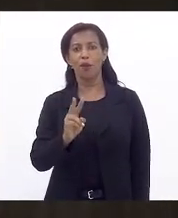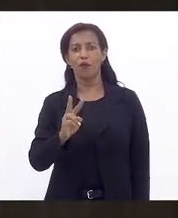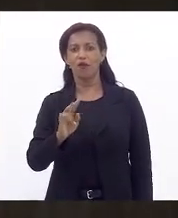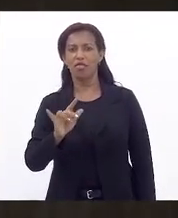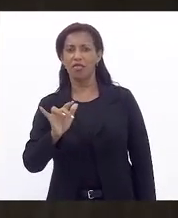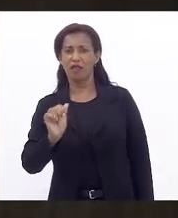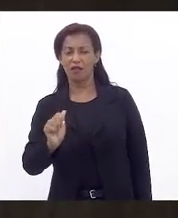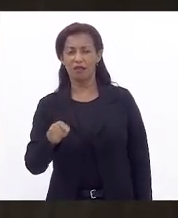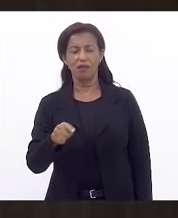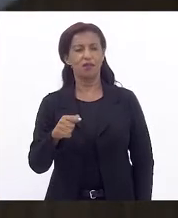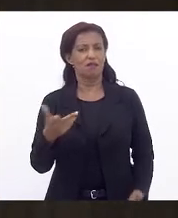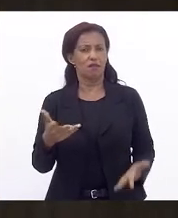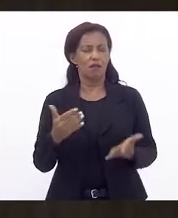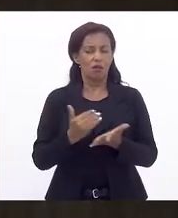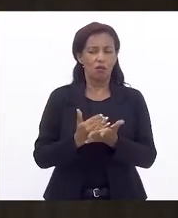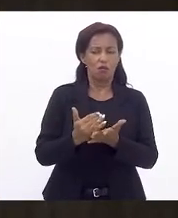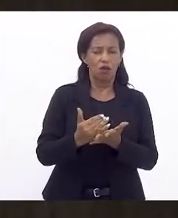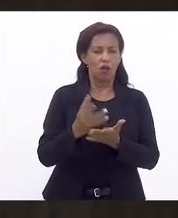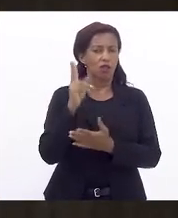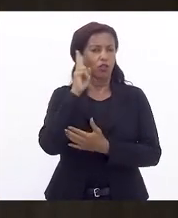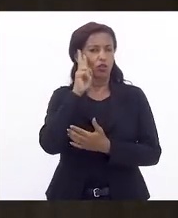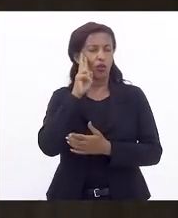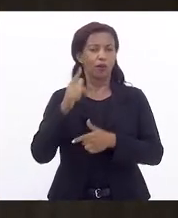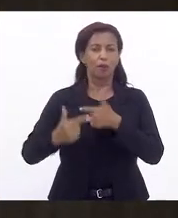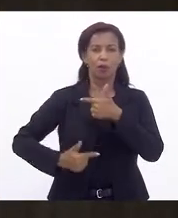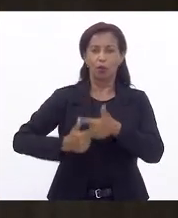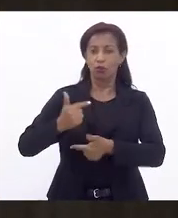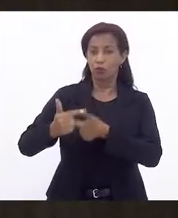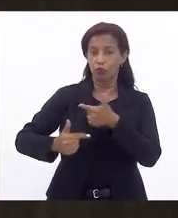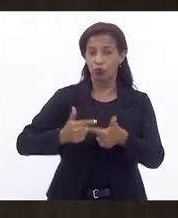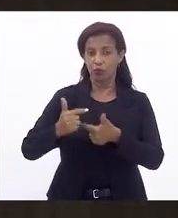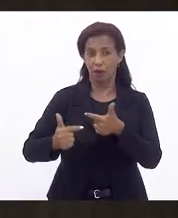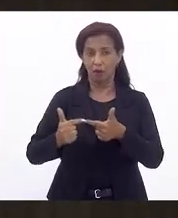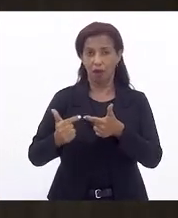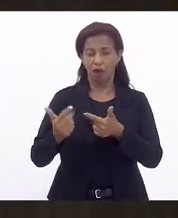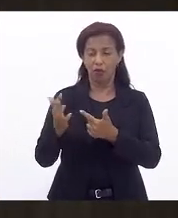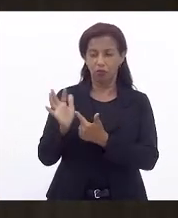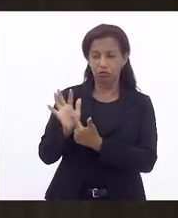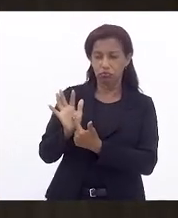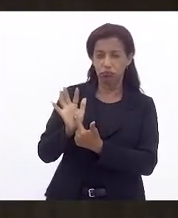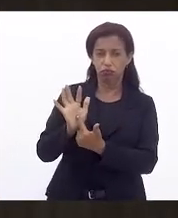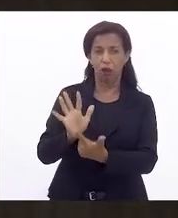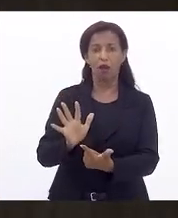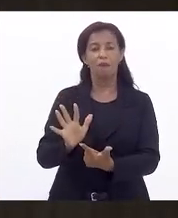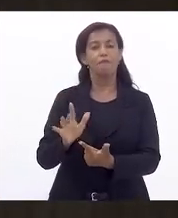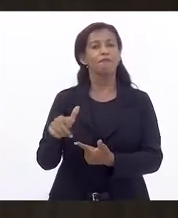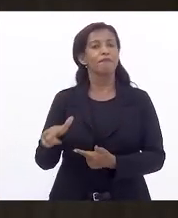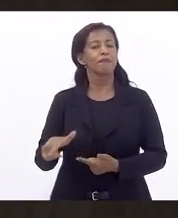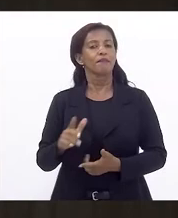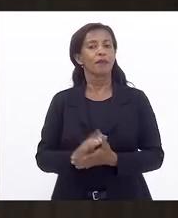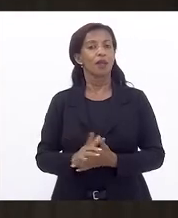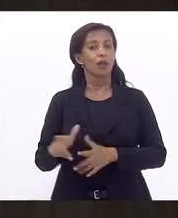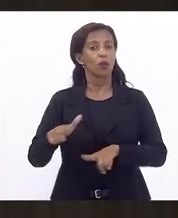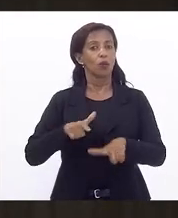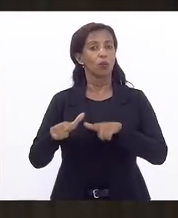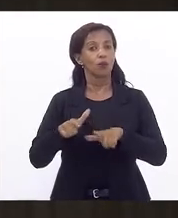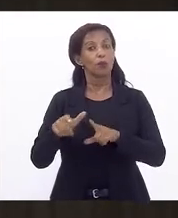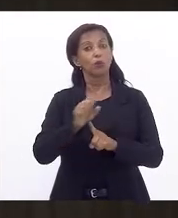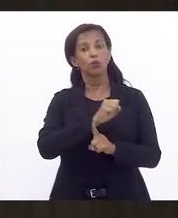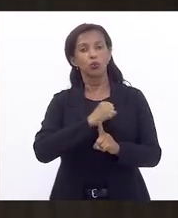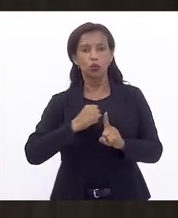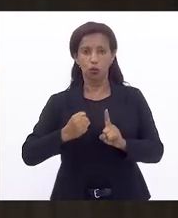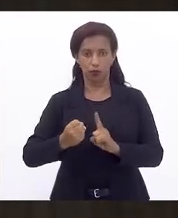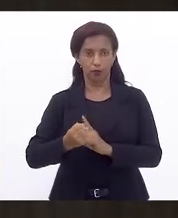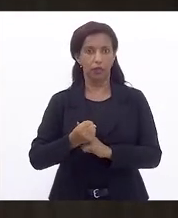historicamente um trabalho que o seu reflexo da Feira da Providência é um trabalho social